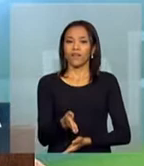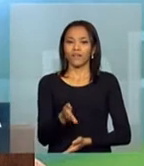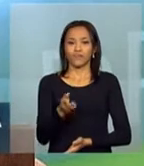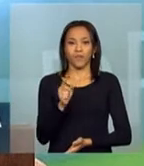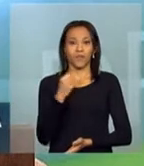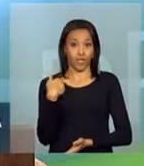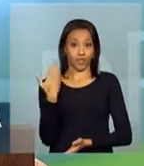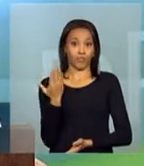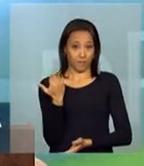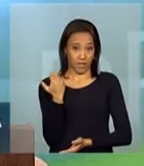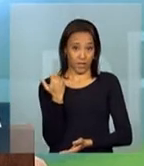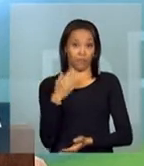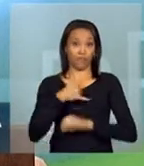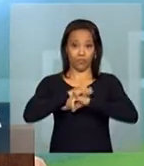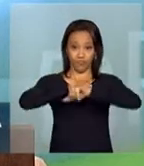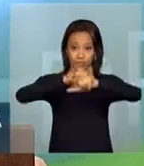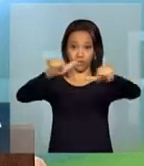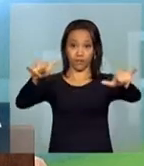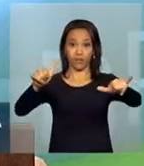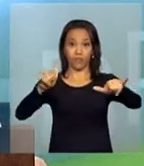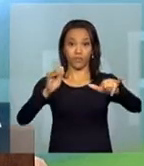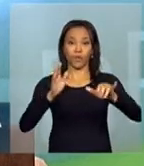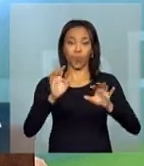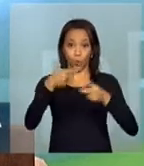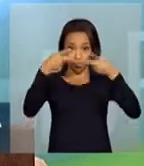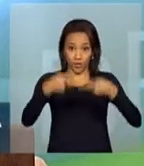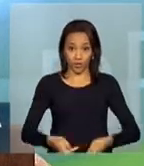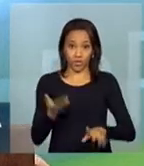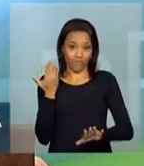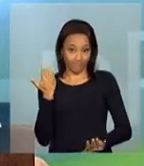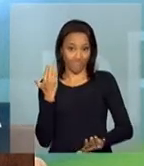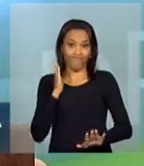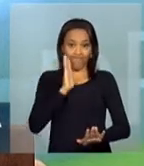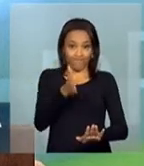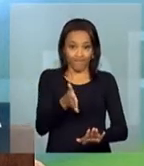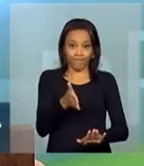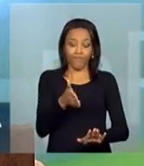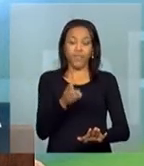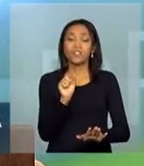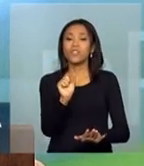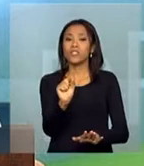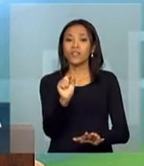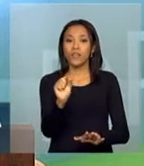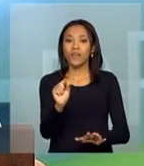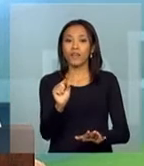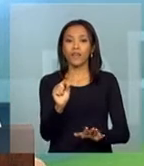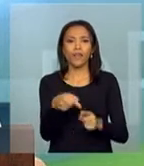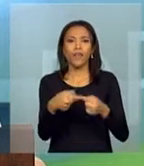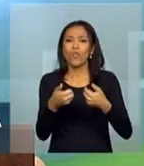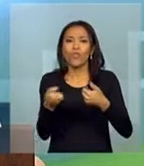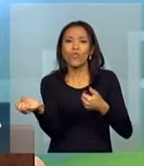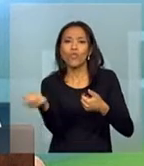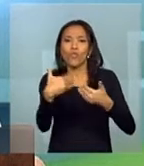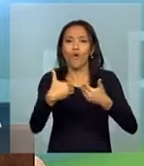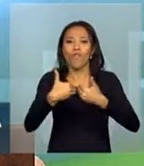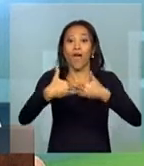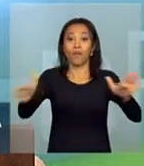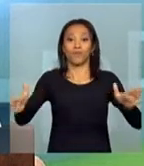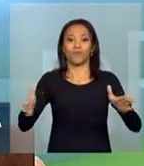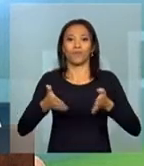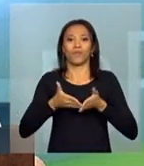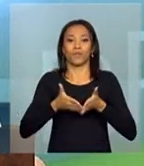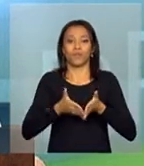a gente chamou quando lançamos o projeto de nova abertura dos portos